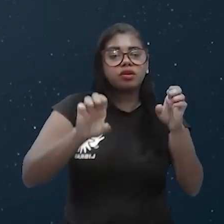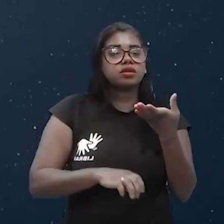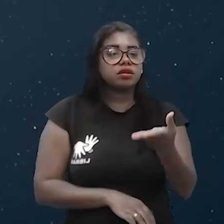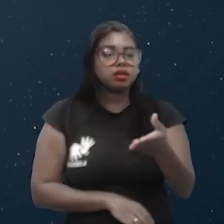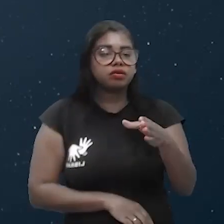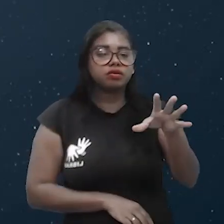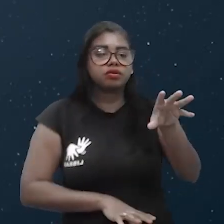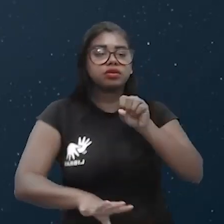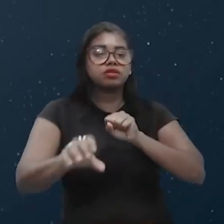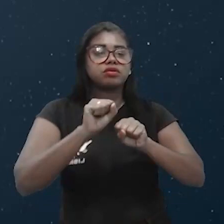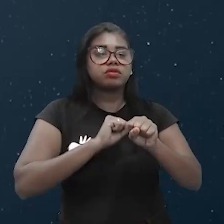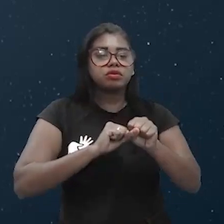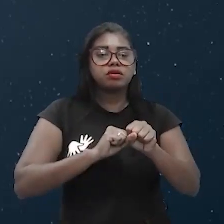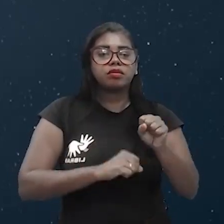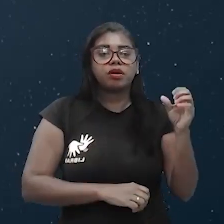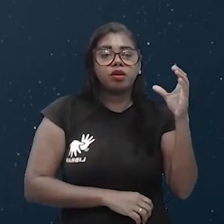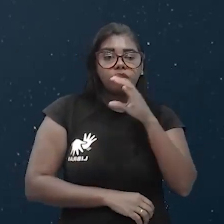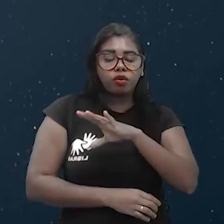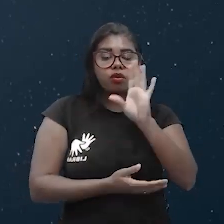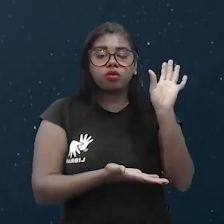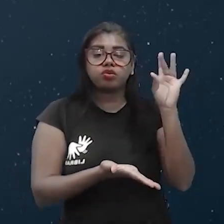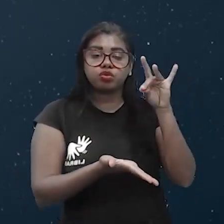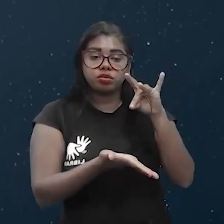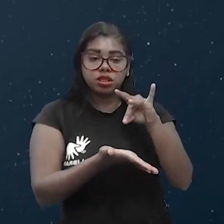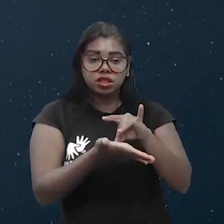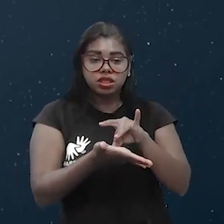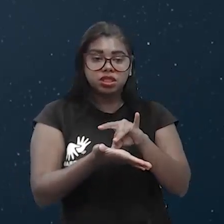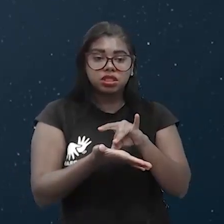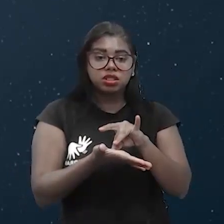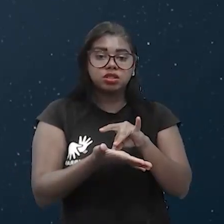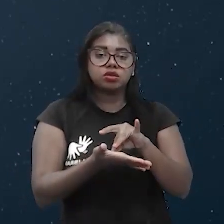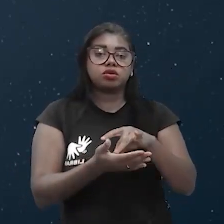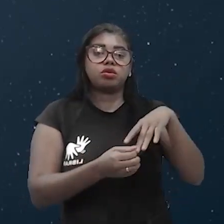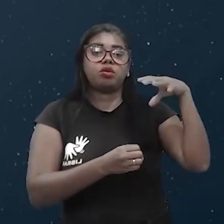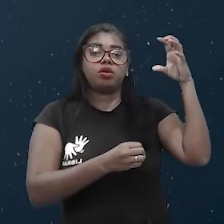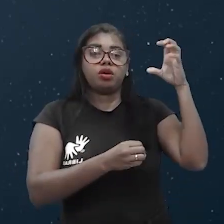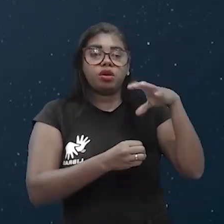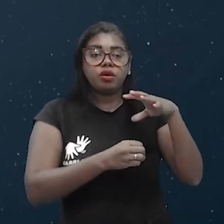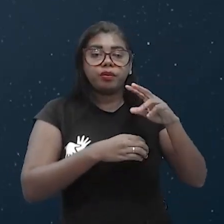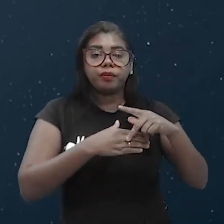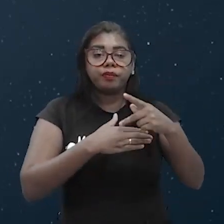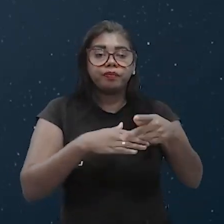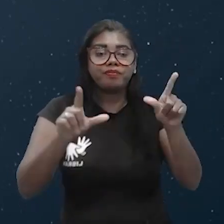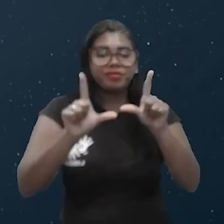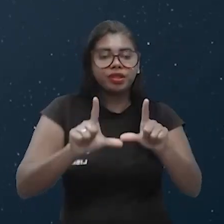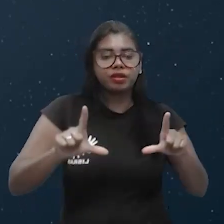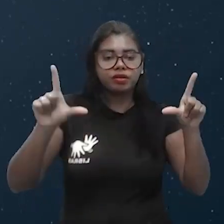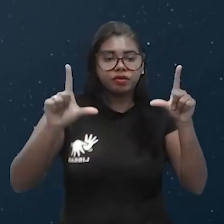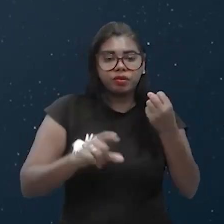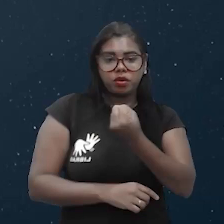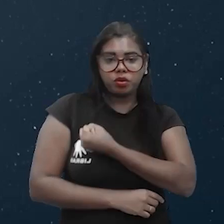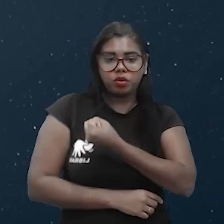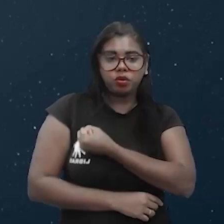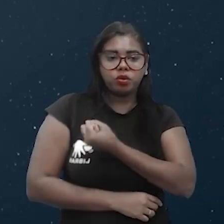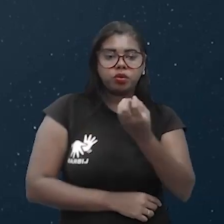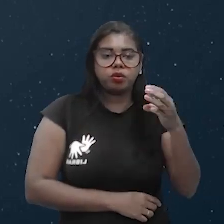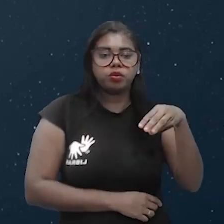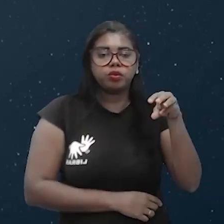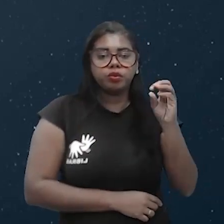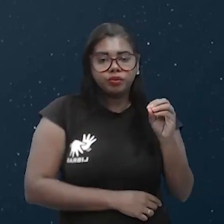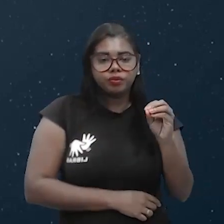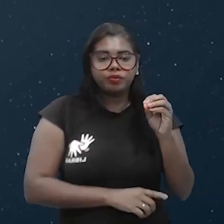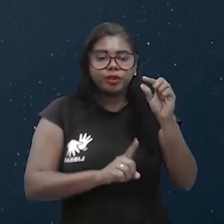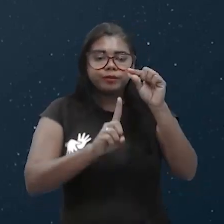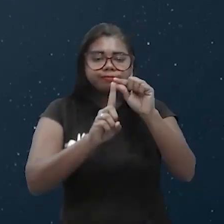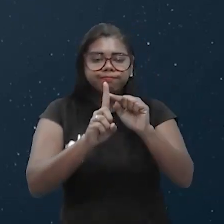o calor específico ou a pressão em volume constante, o número de mols e a variação da temperatura. Se